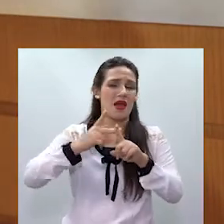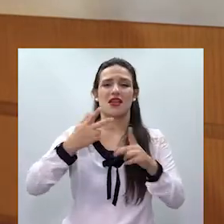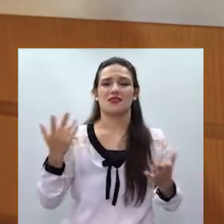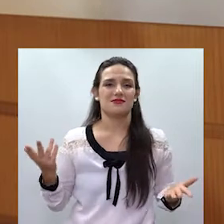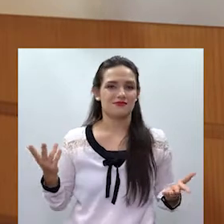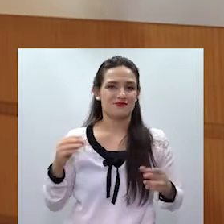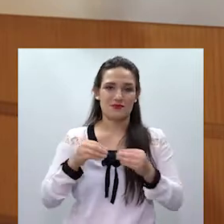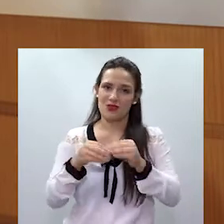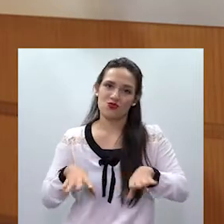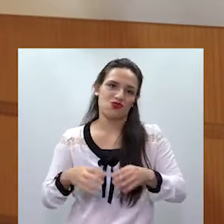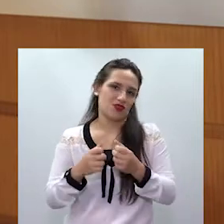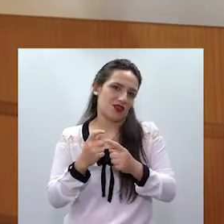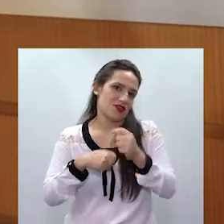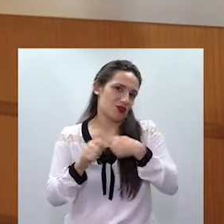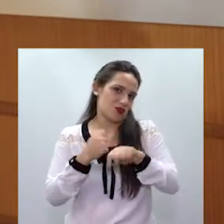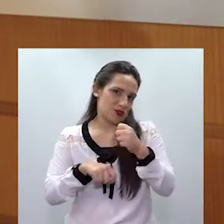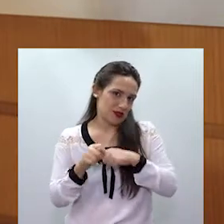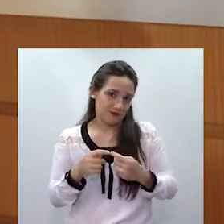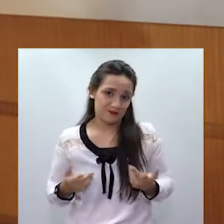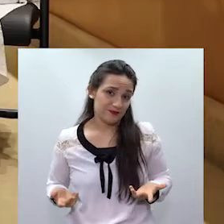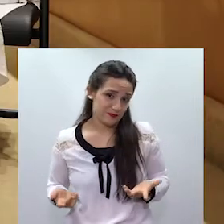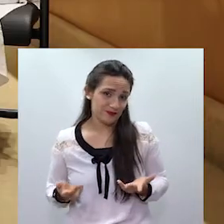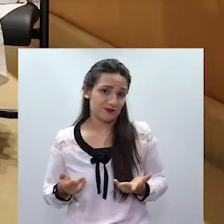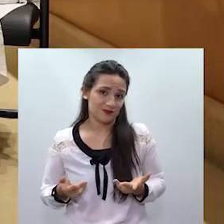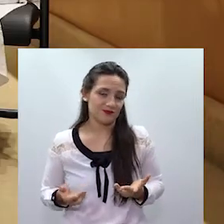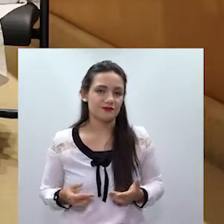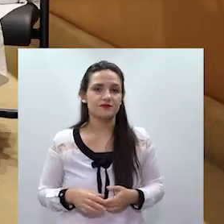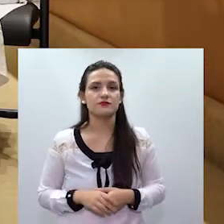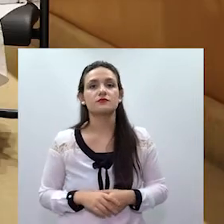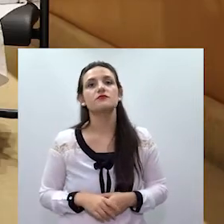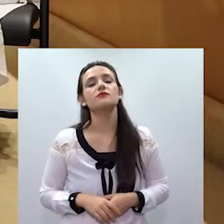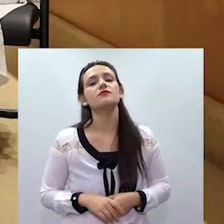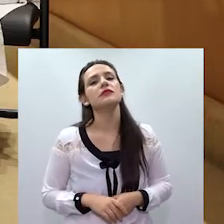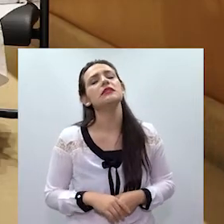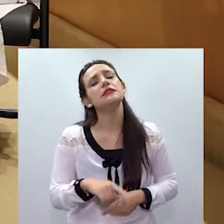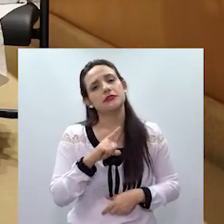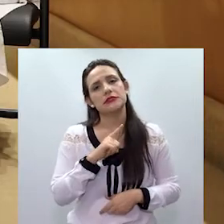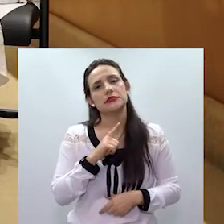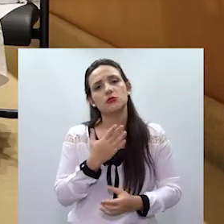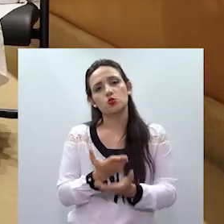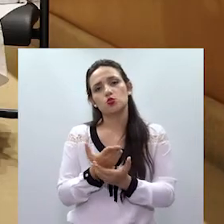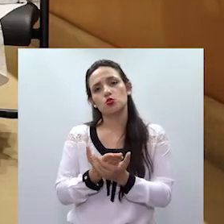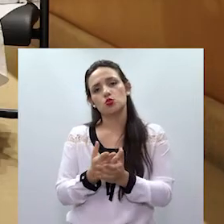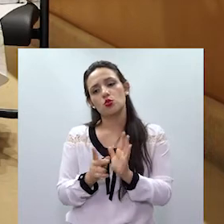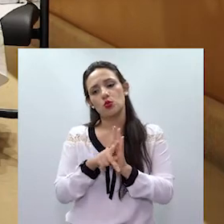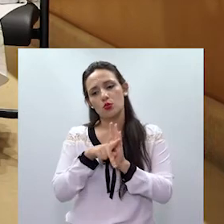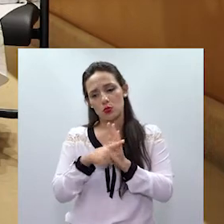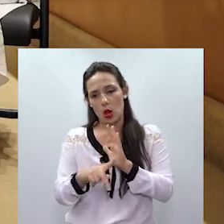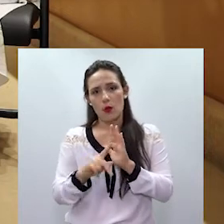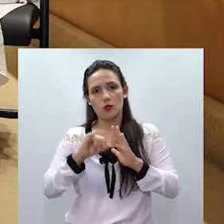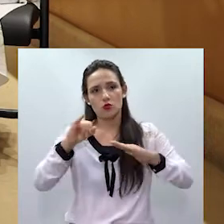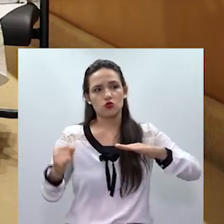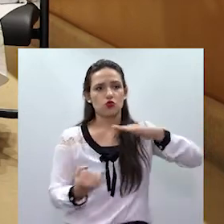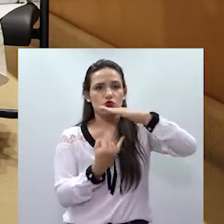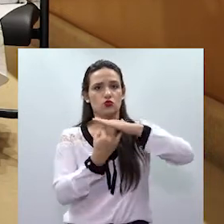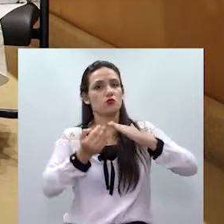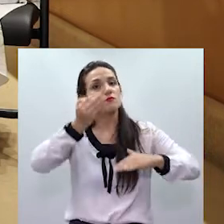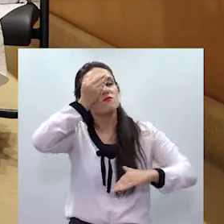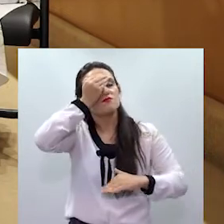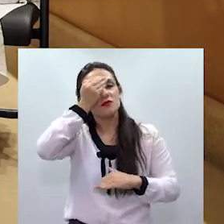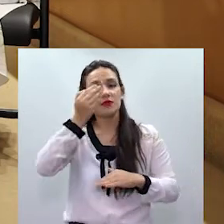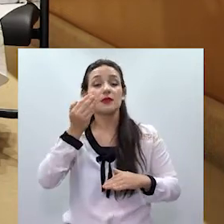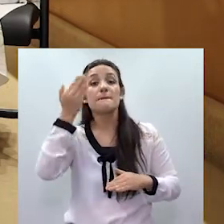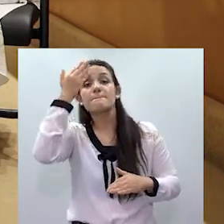A economia como um todo, existe um estudo que está publicado no site do Instituto Maria da Penha,